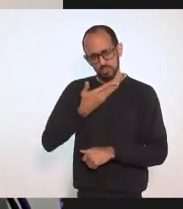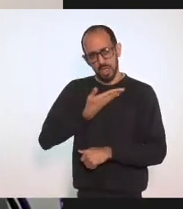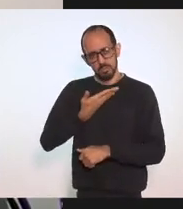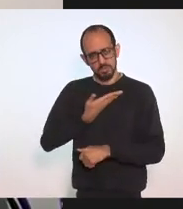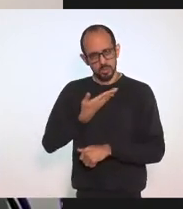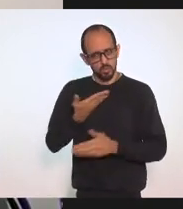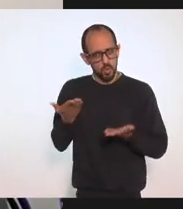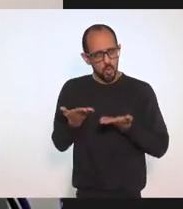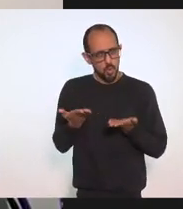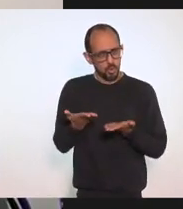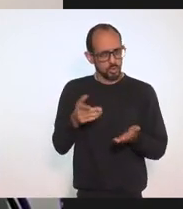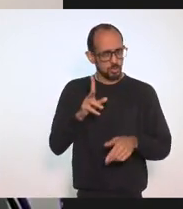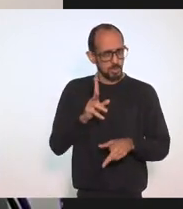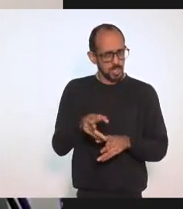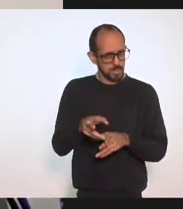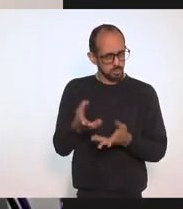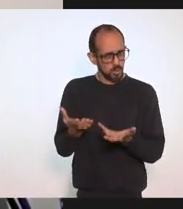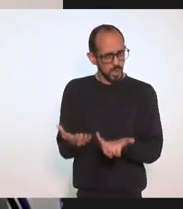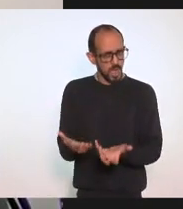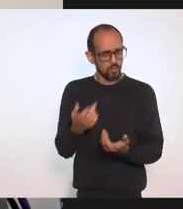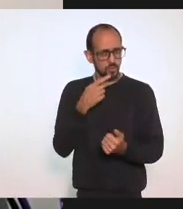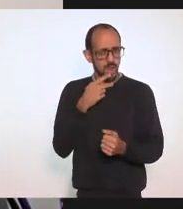mesmo Quero